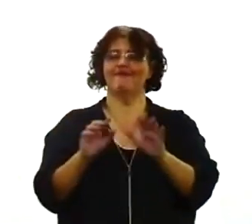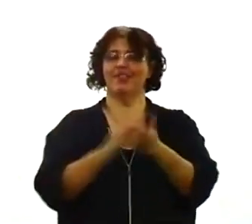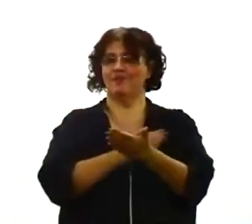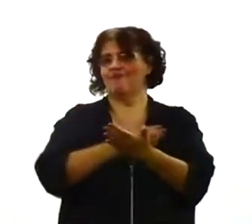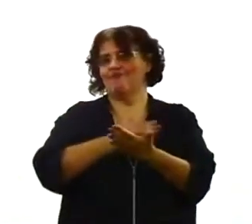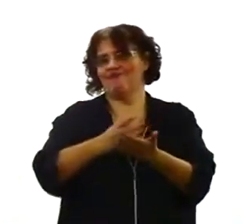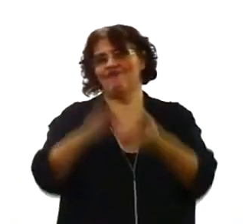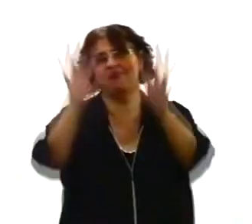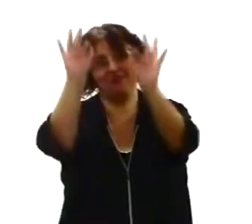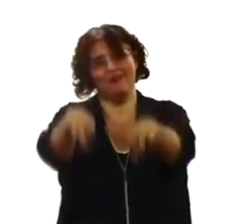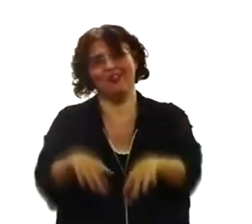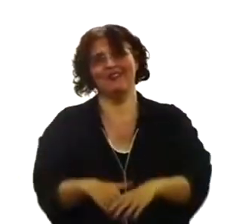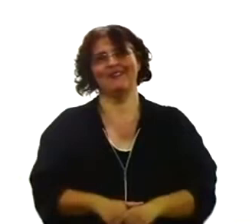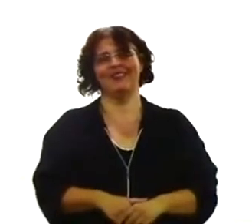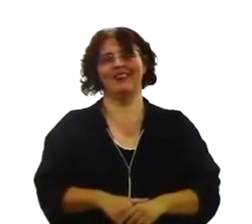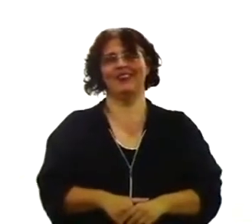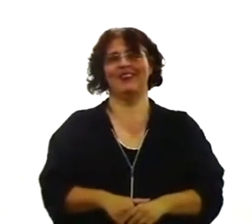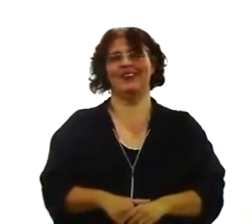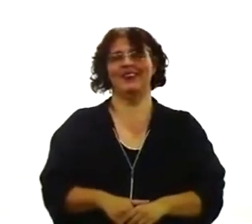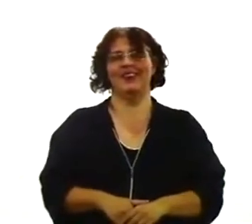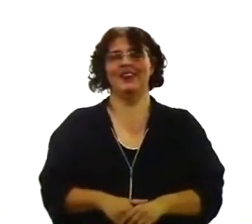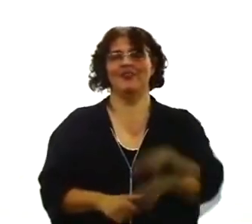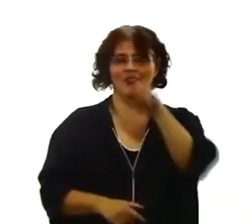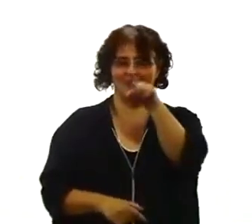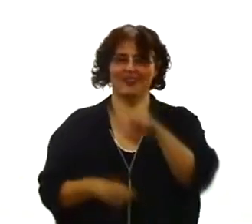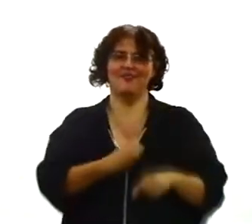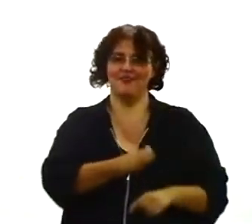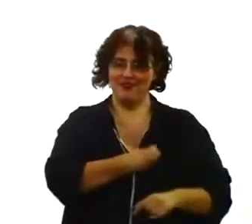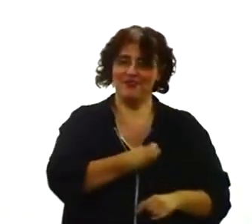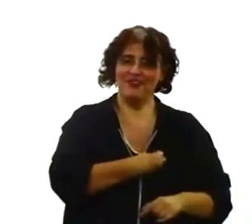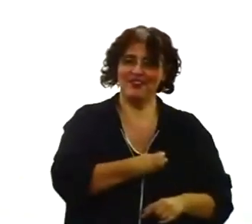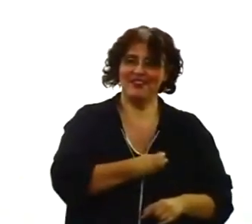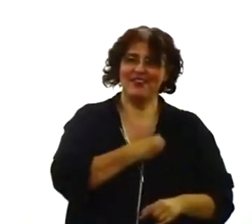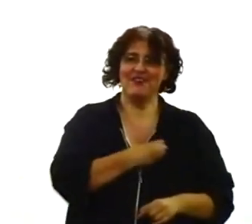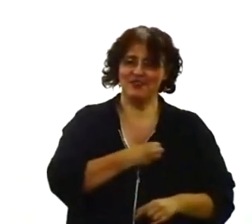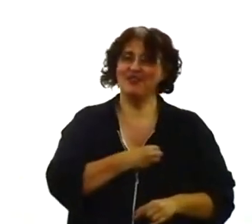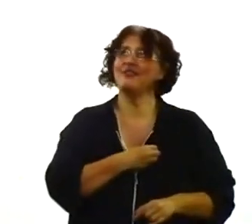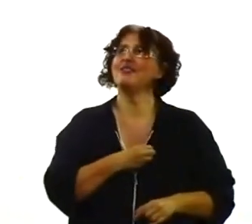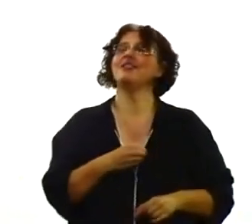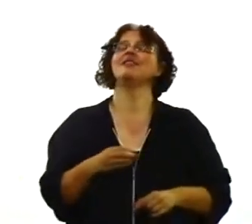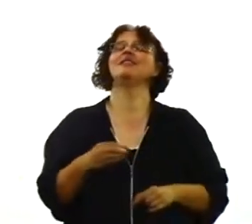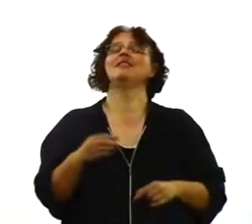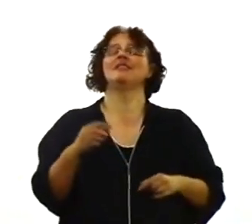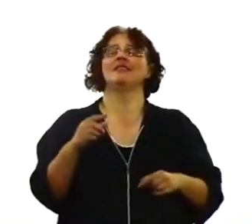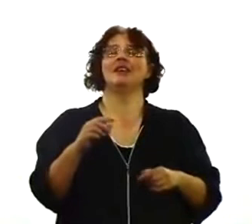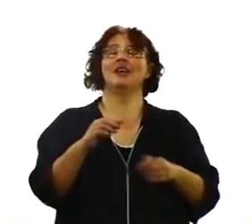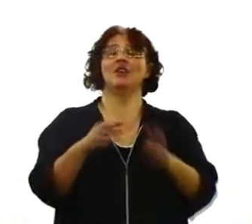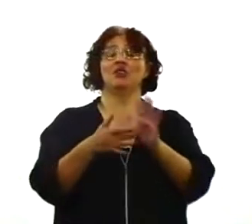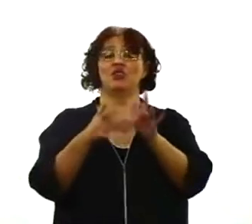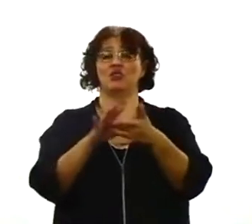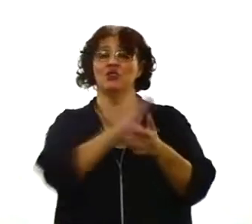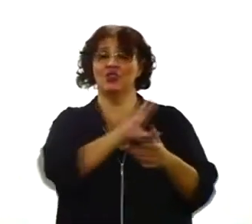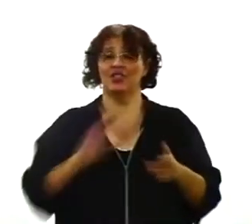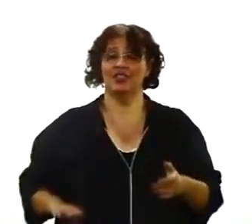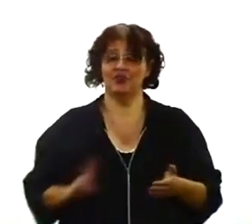você viveu porque Jesus Cristo é o seu cabeça. Porque Ele ressurgiu primeiro, para que você, depois dessa vida,